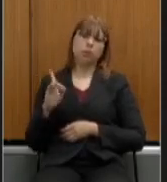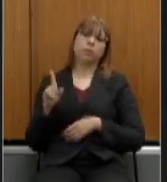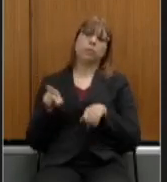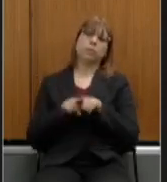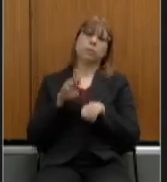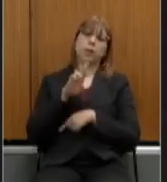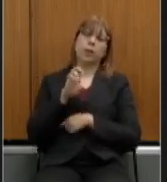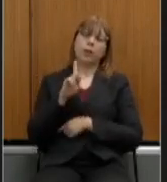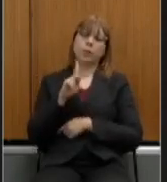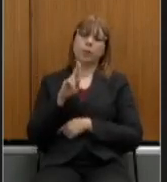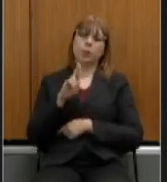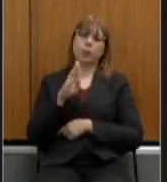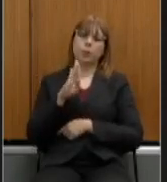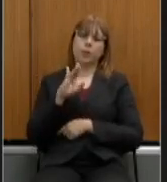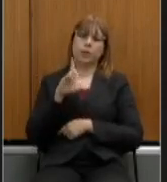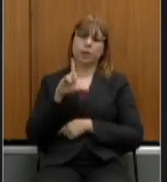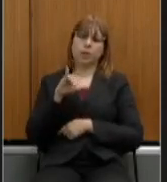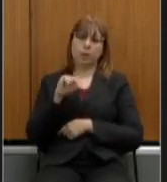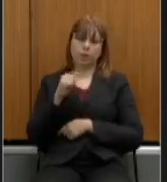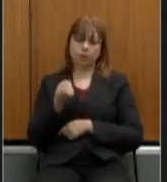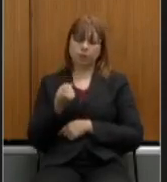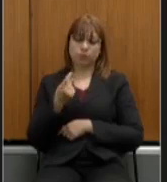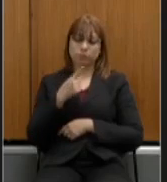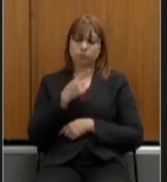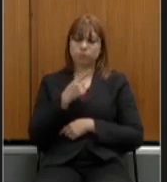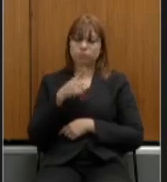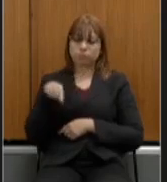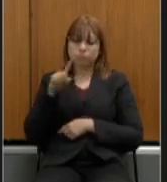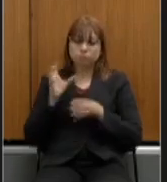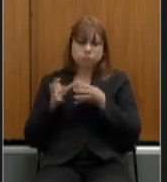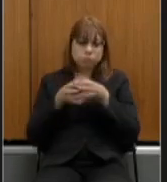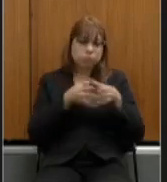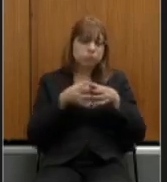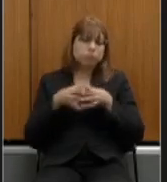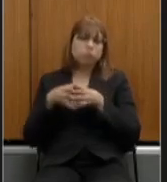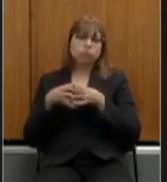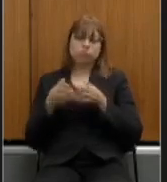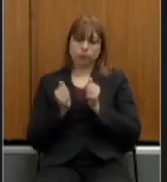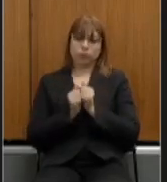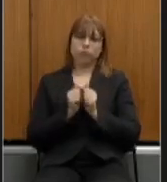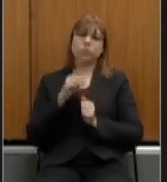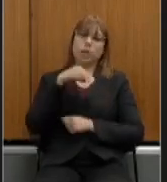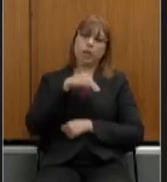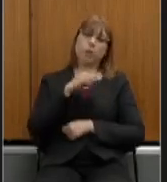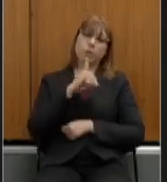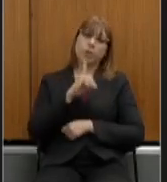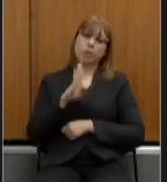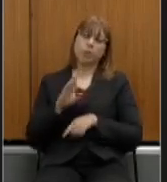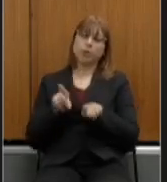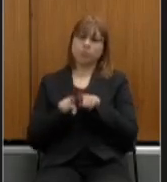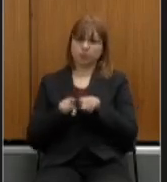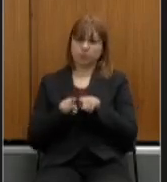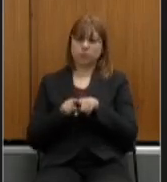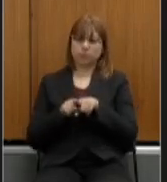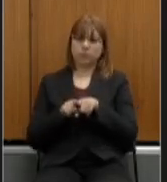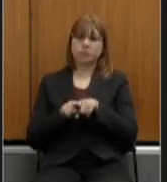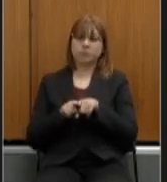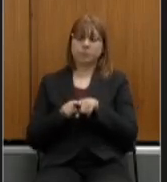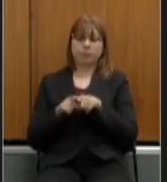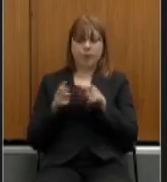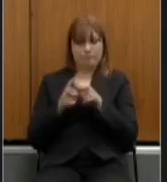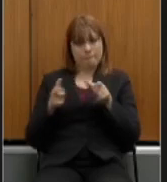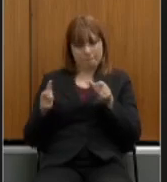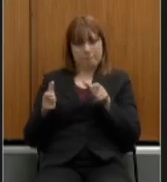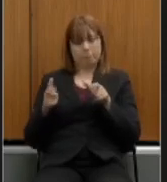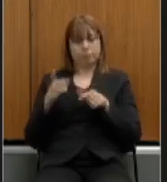parceiros convidados para estarem conosco o MDB do governador Sartori que é a maior bancada da